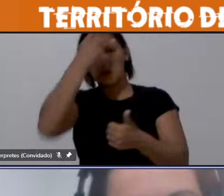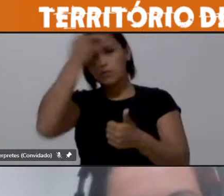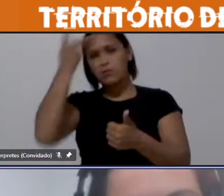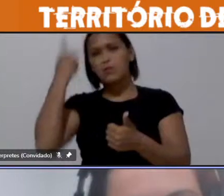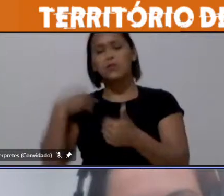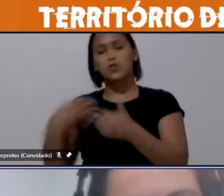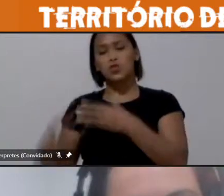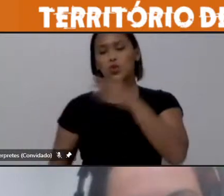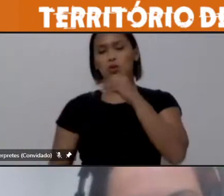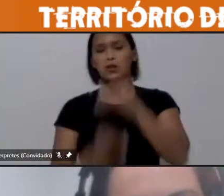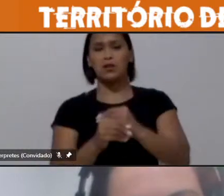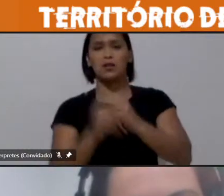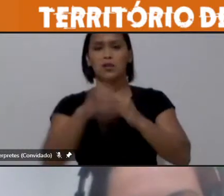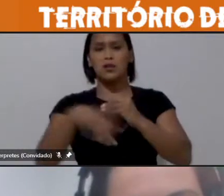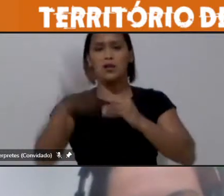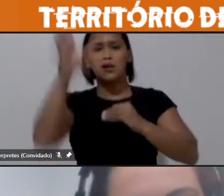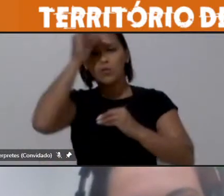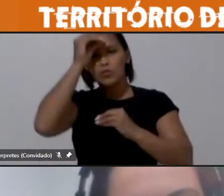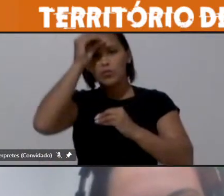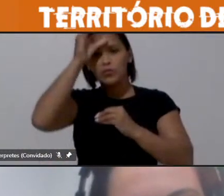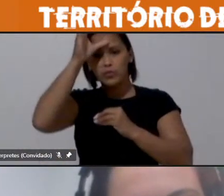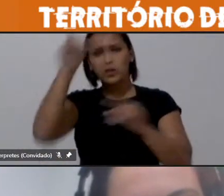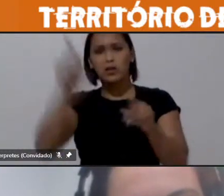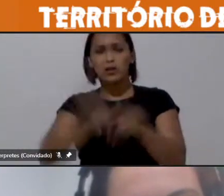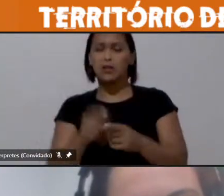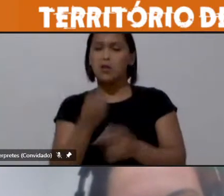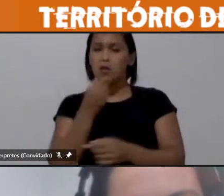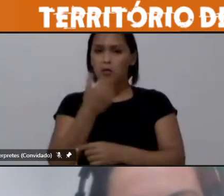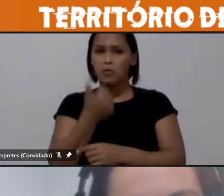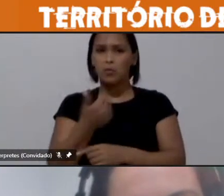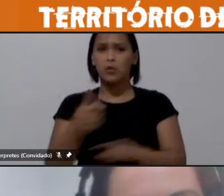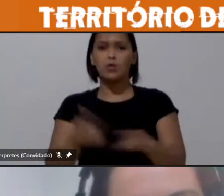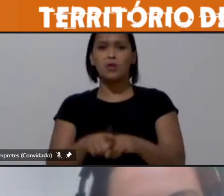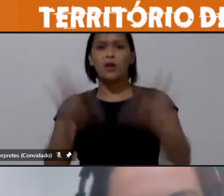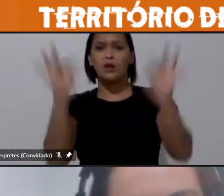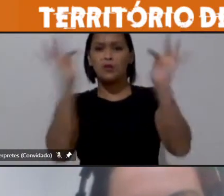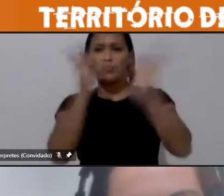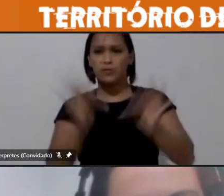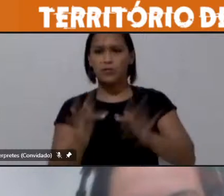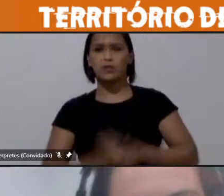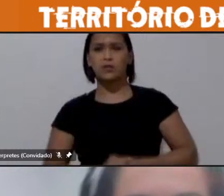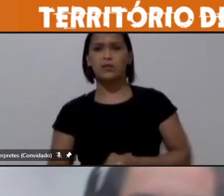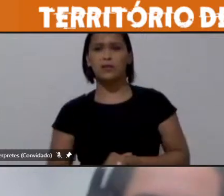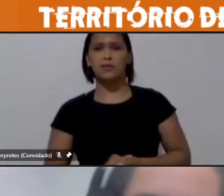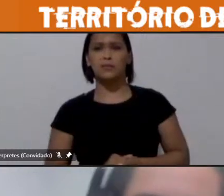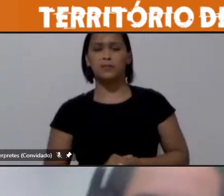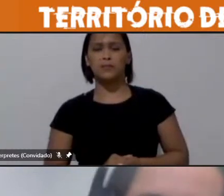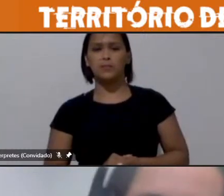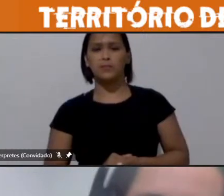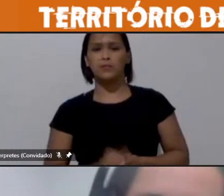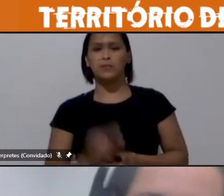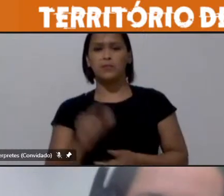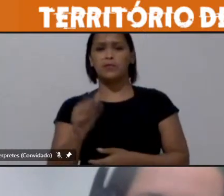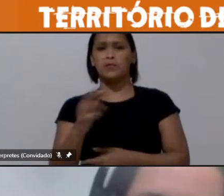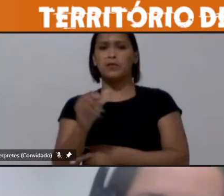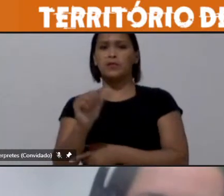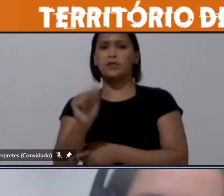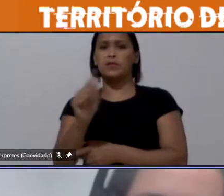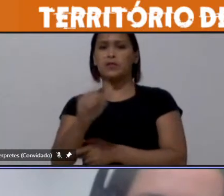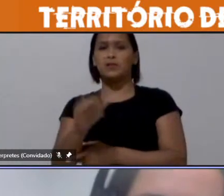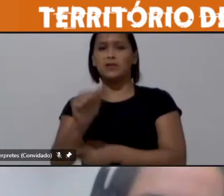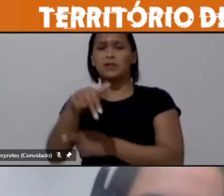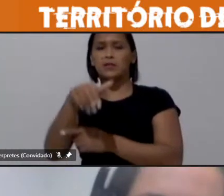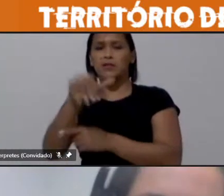agrega no conhecimento muito bacana fico muito feliz Graziana Donato Punzi de Siqueira